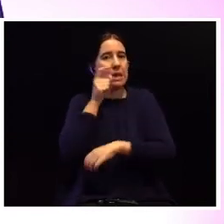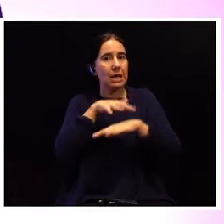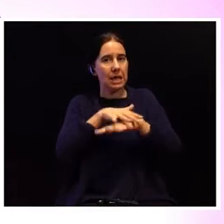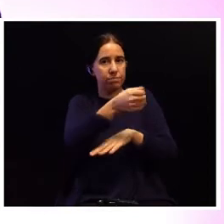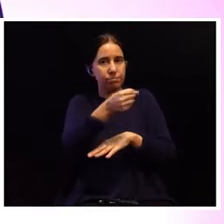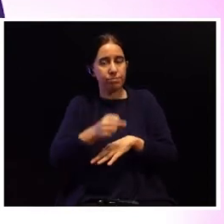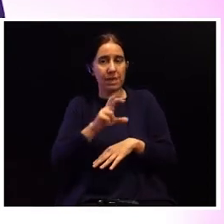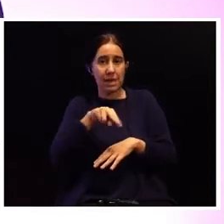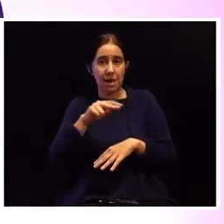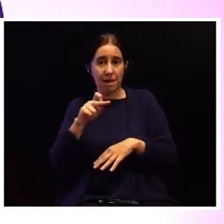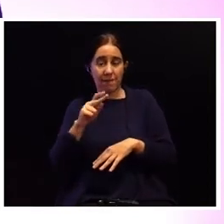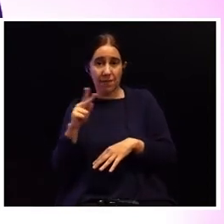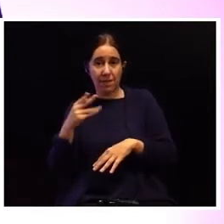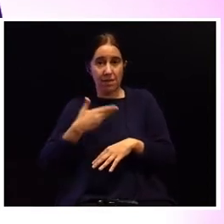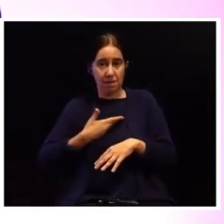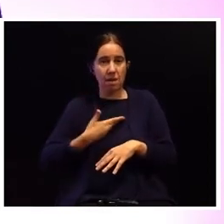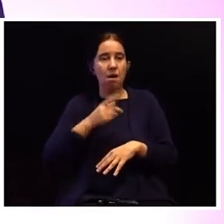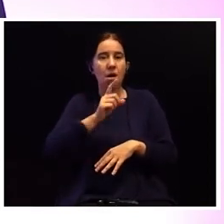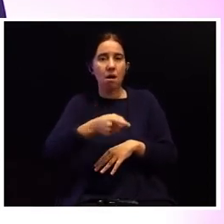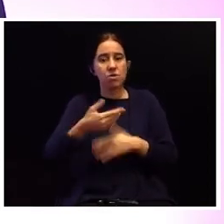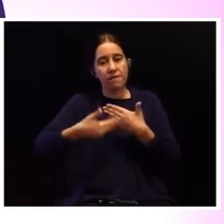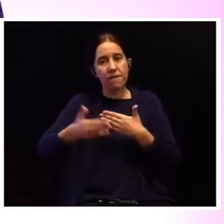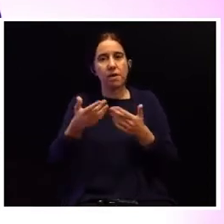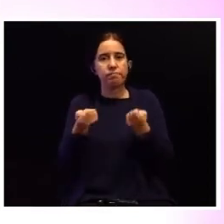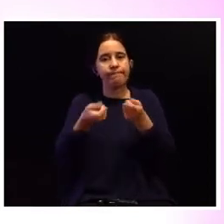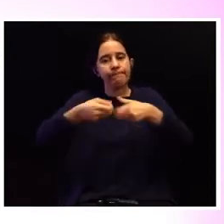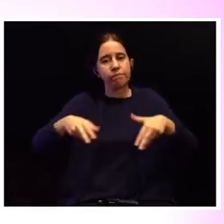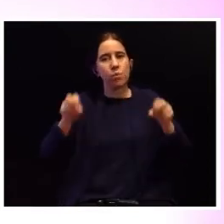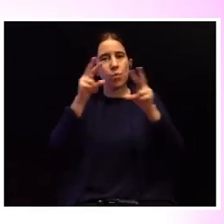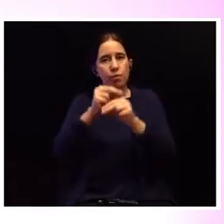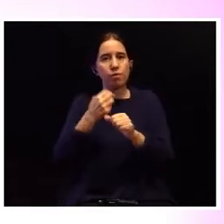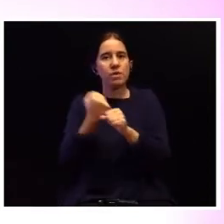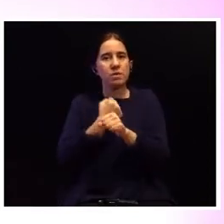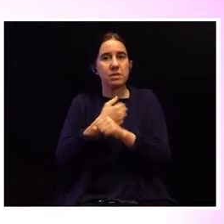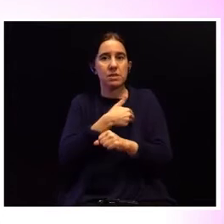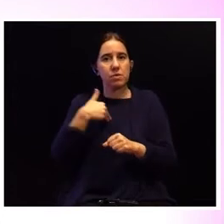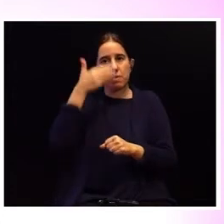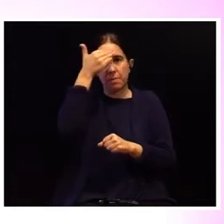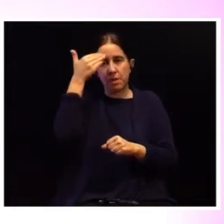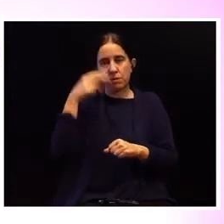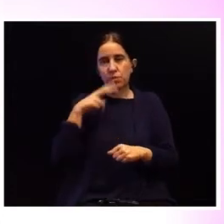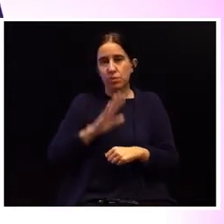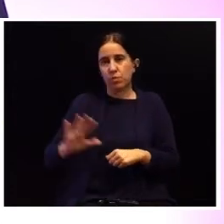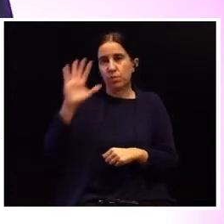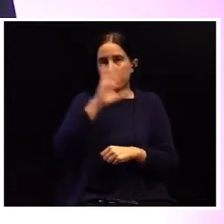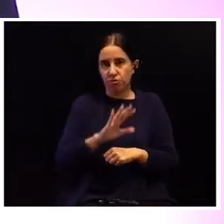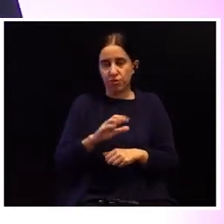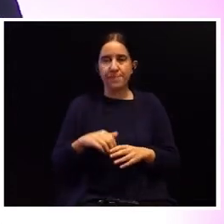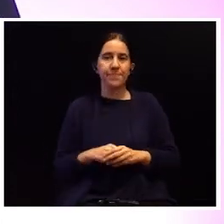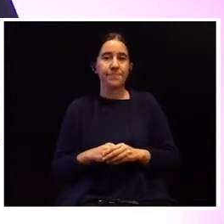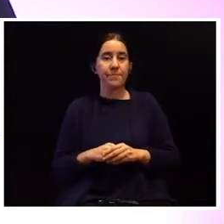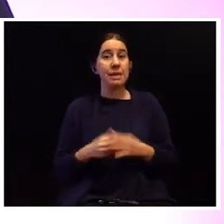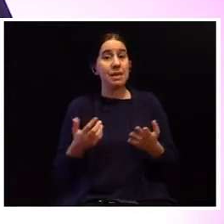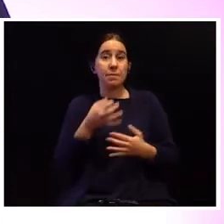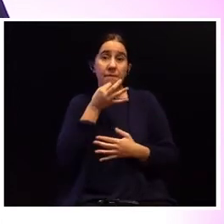da RENABD, naquilo que será a nova orgânica dos serviços de saúde mental no país. E